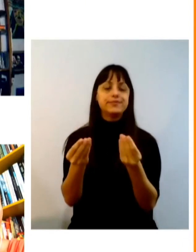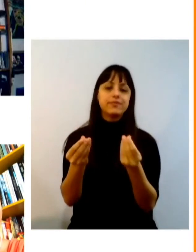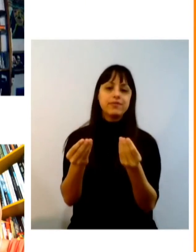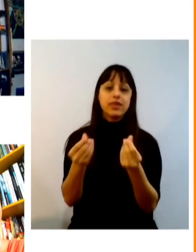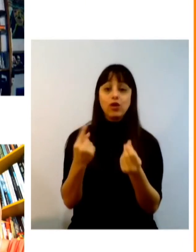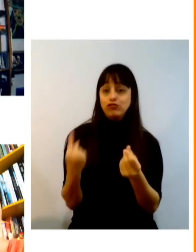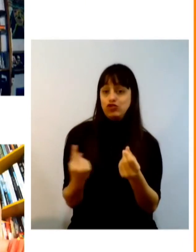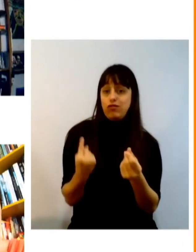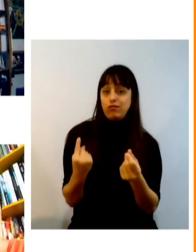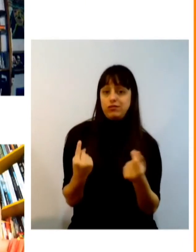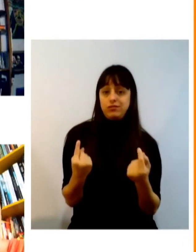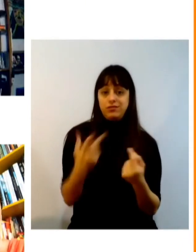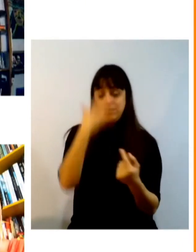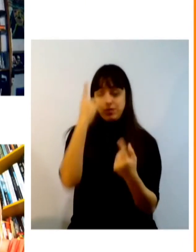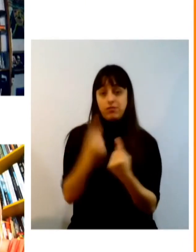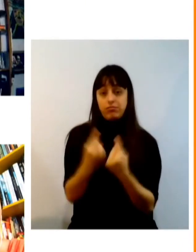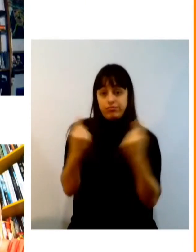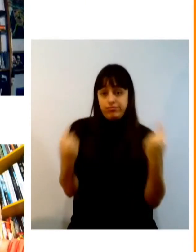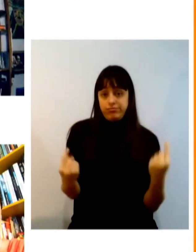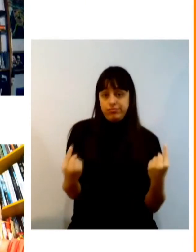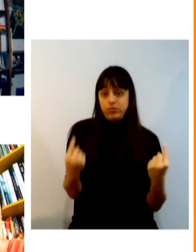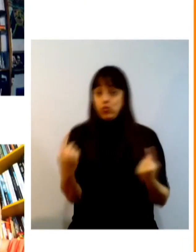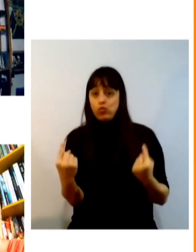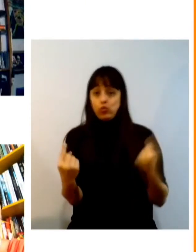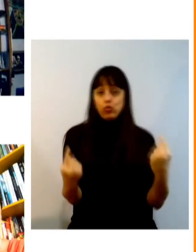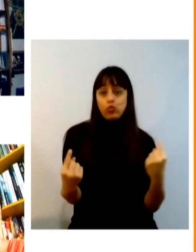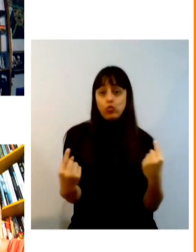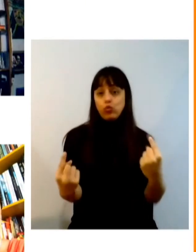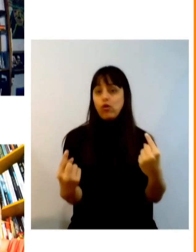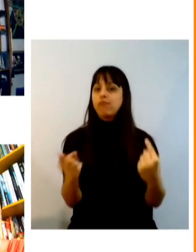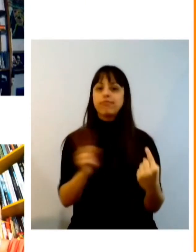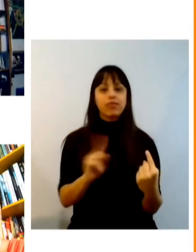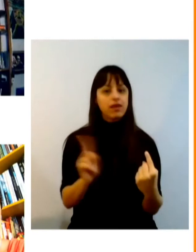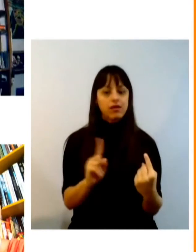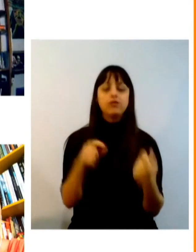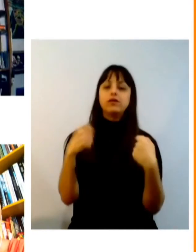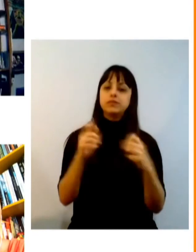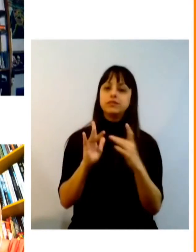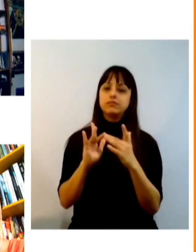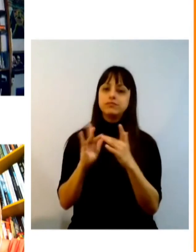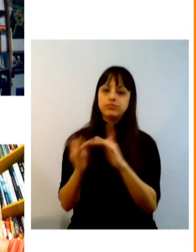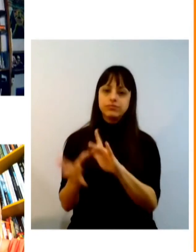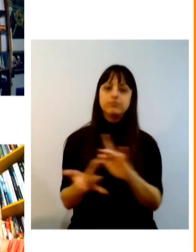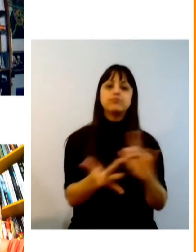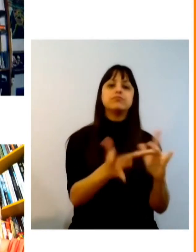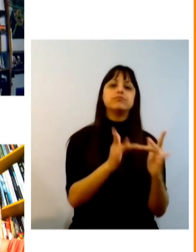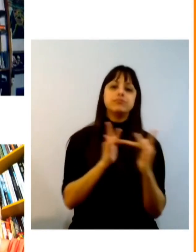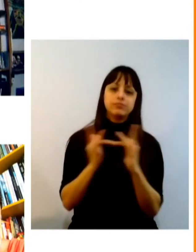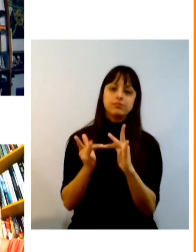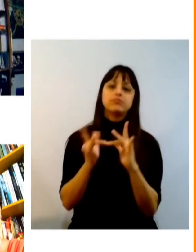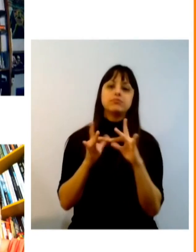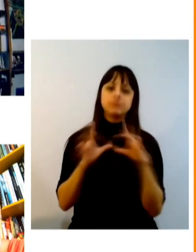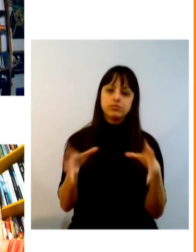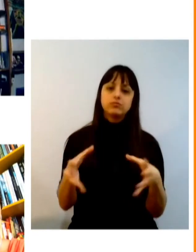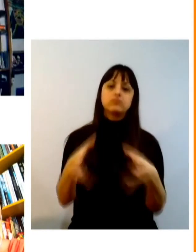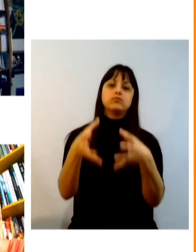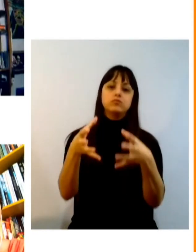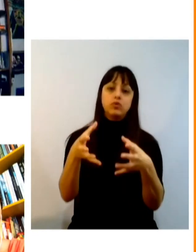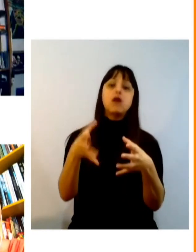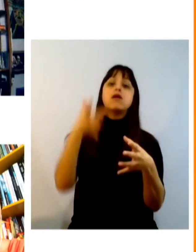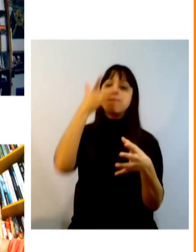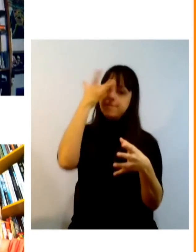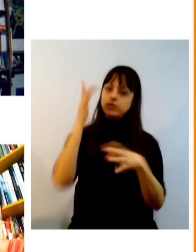tem como ser de um assim um ou duas iniciativas você precisa criar um corpo e precisa ter mais pessoas fazendo